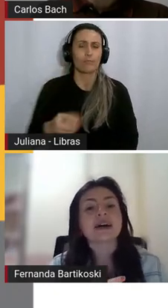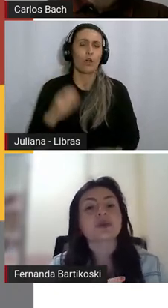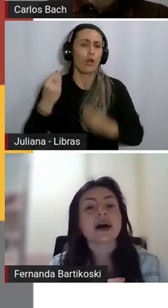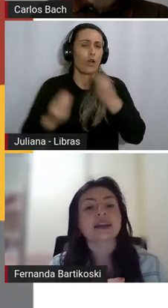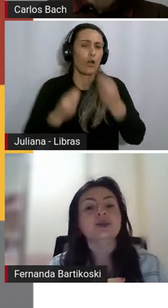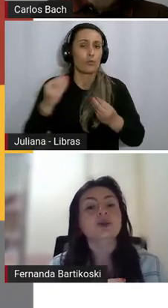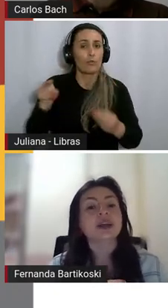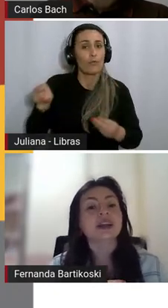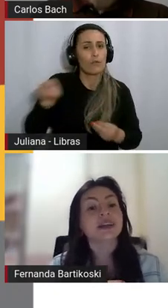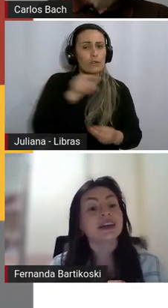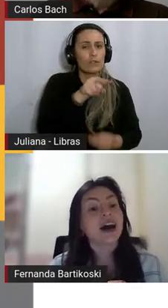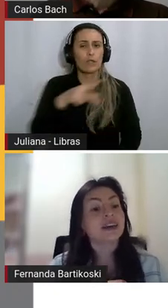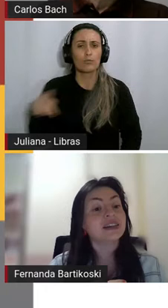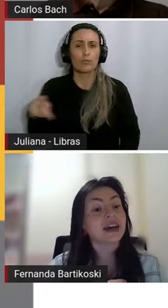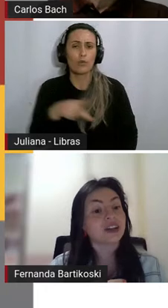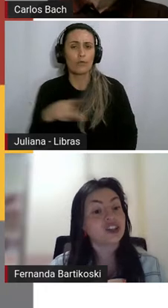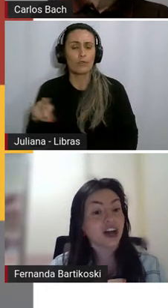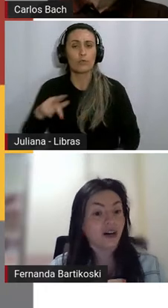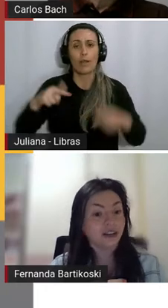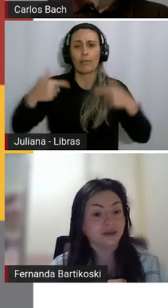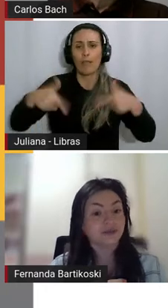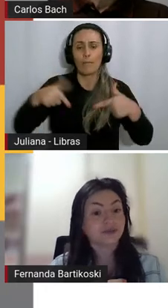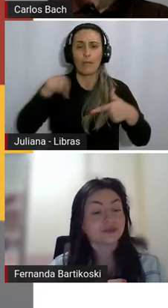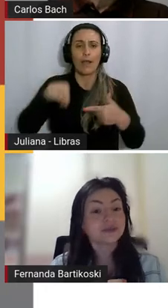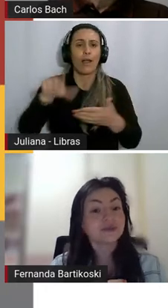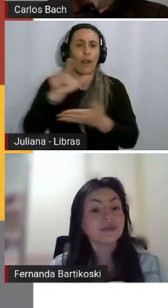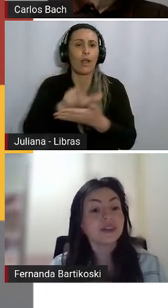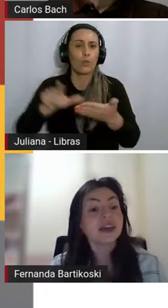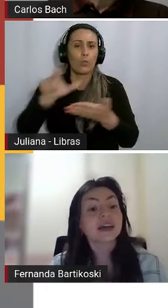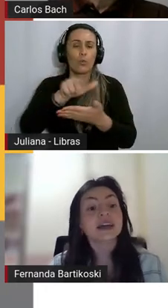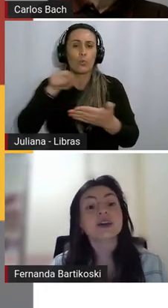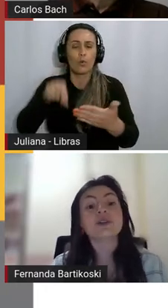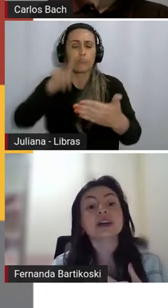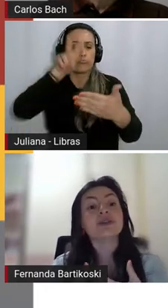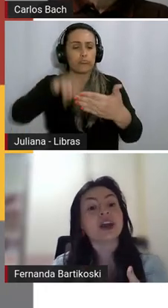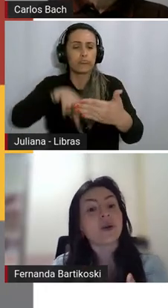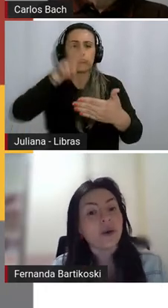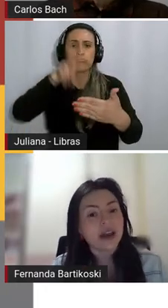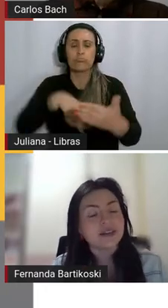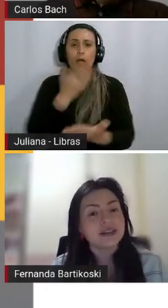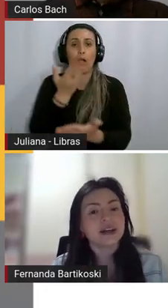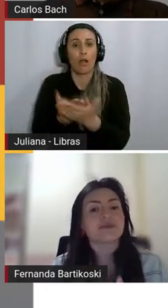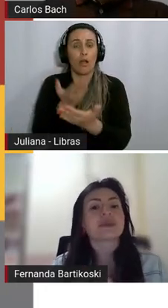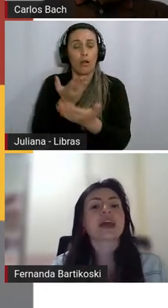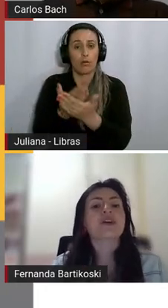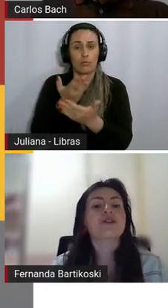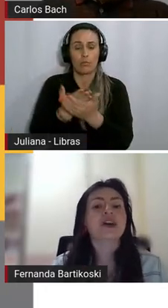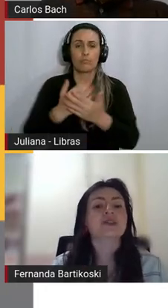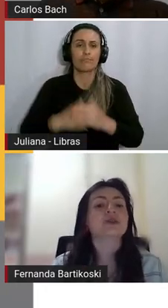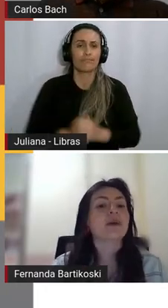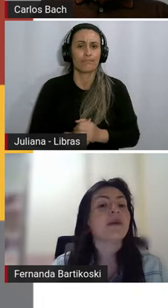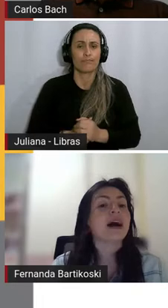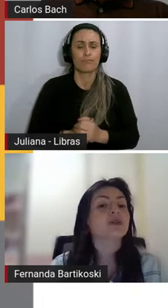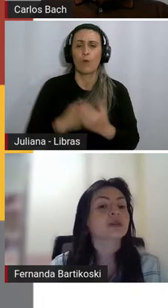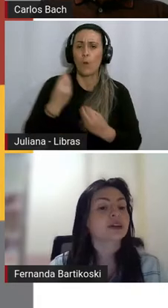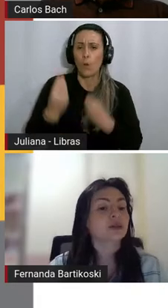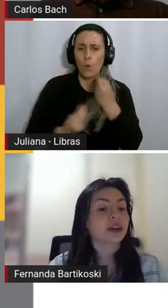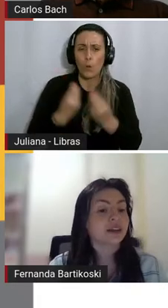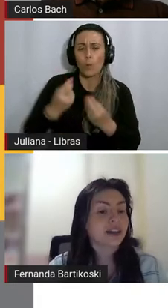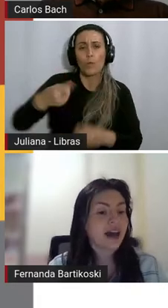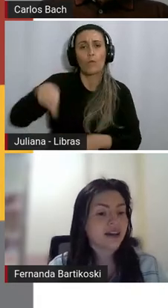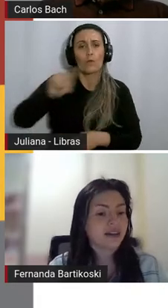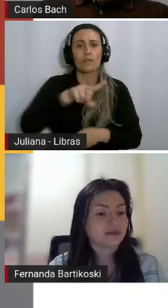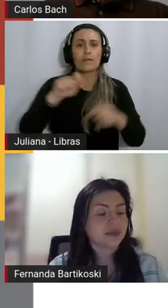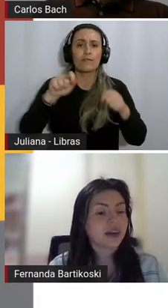têm trabalhado a leitura literária em sala de aula? E com que frequência é feito um trabalho com